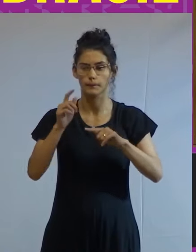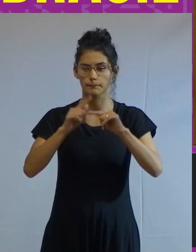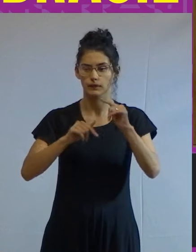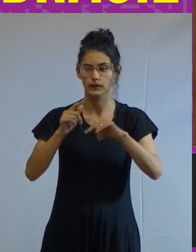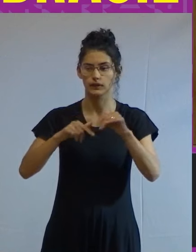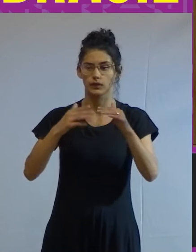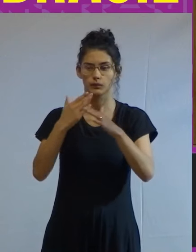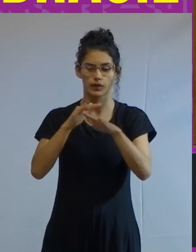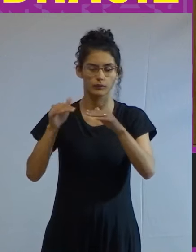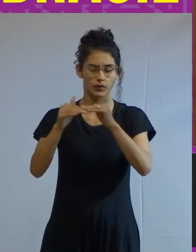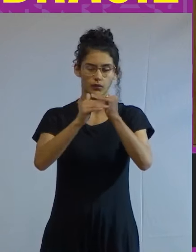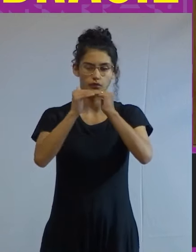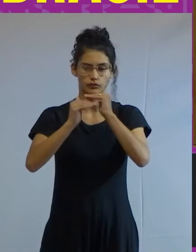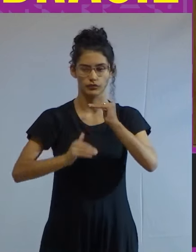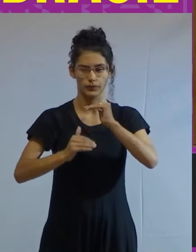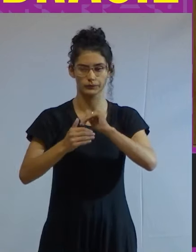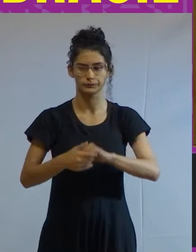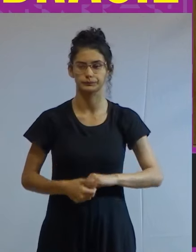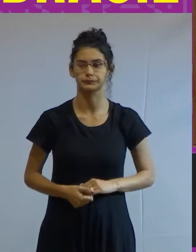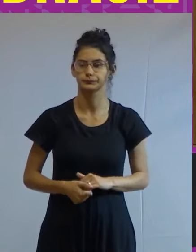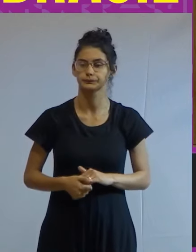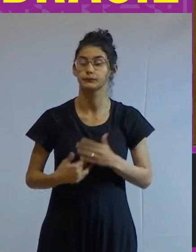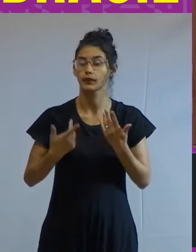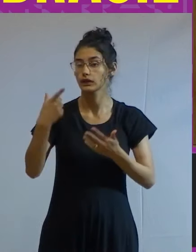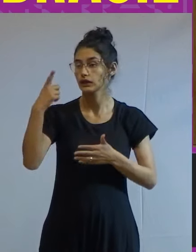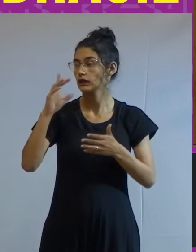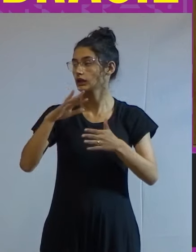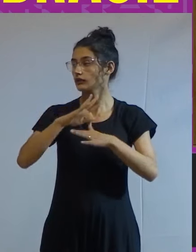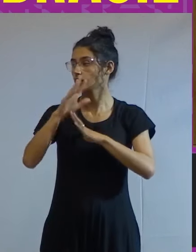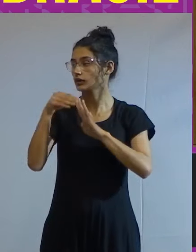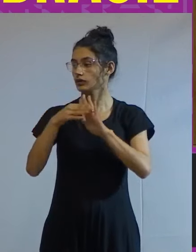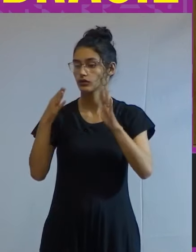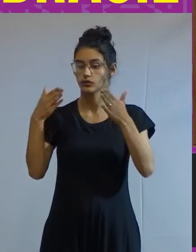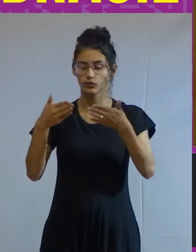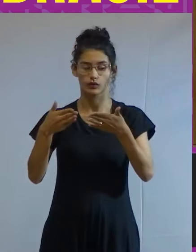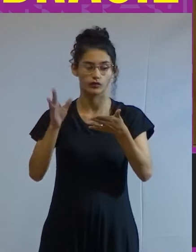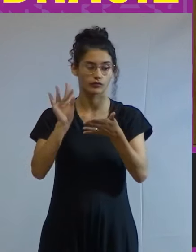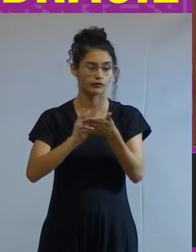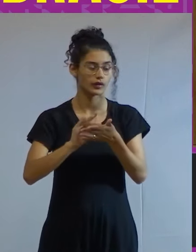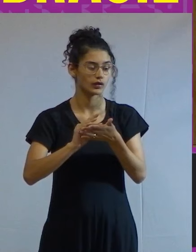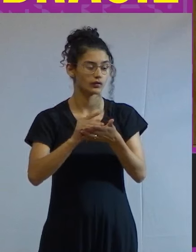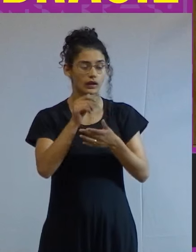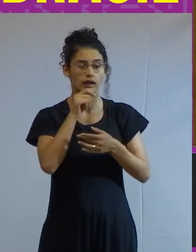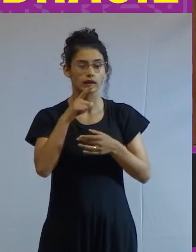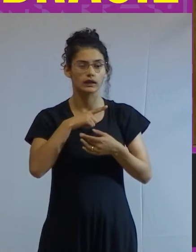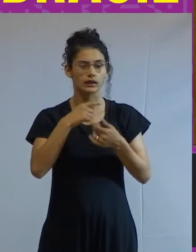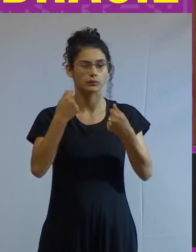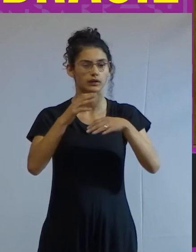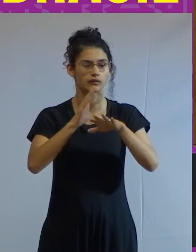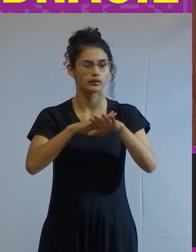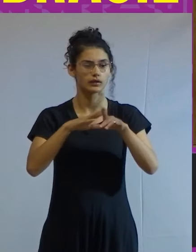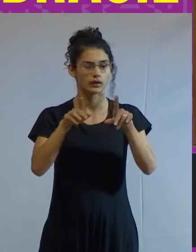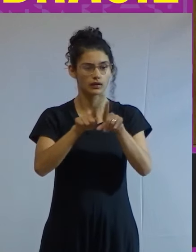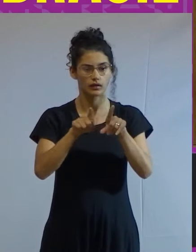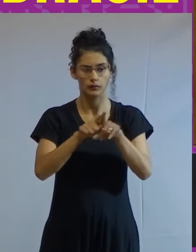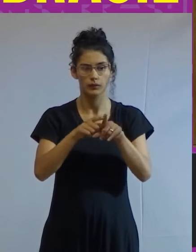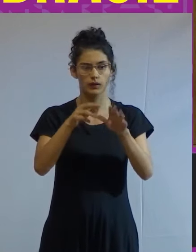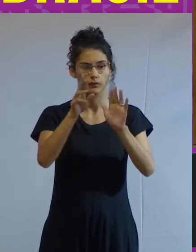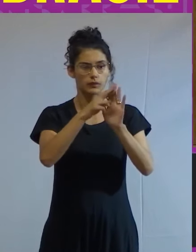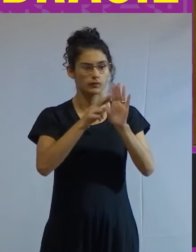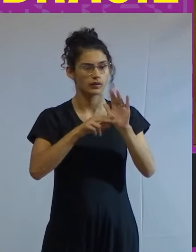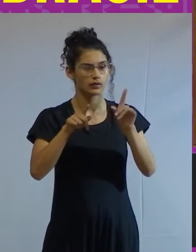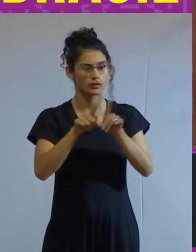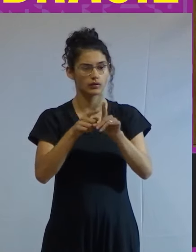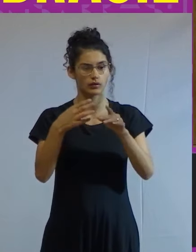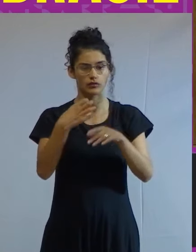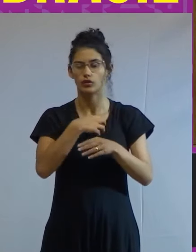enfrentar as desigualdades mas antes de tratarmos diretamente dela resta ainda uma precisão a fazer relativamente